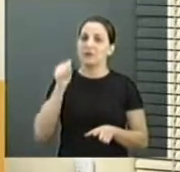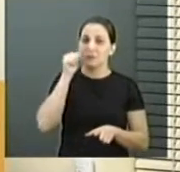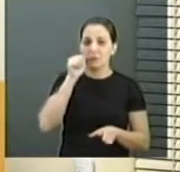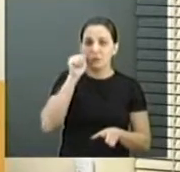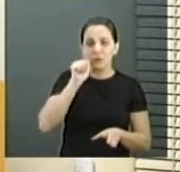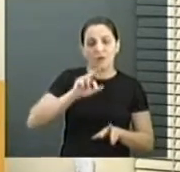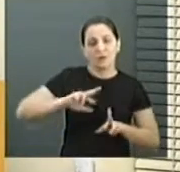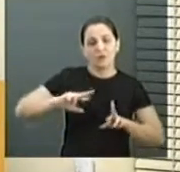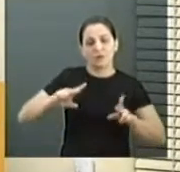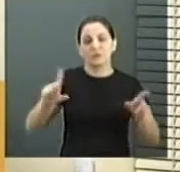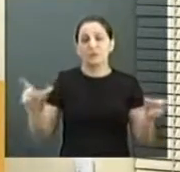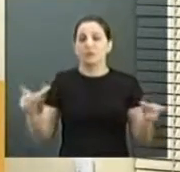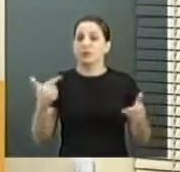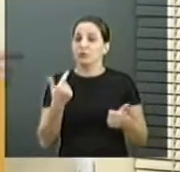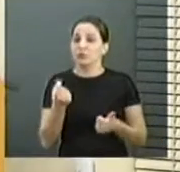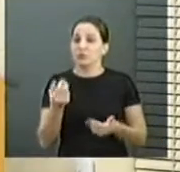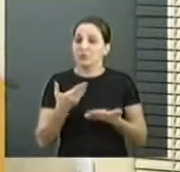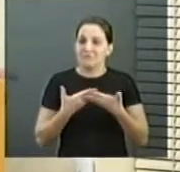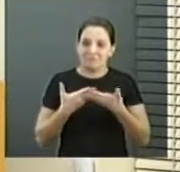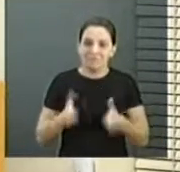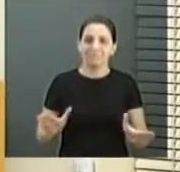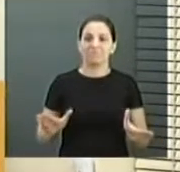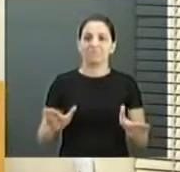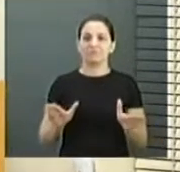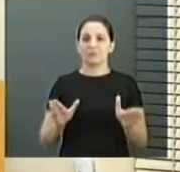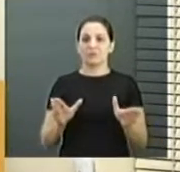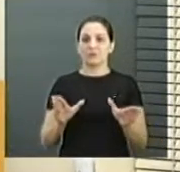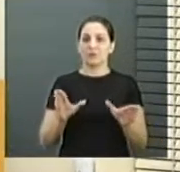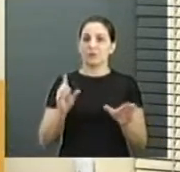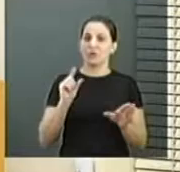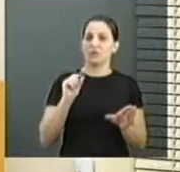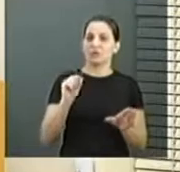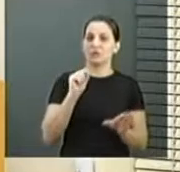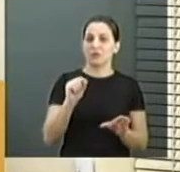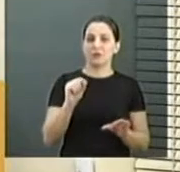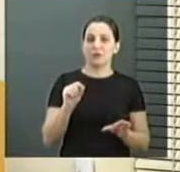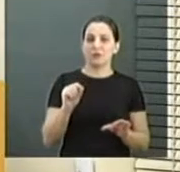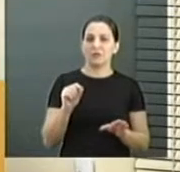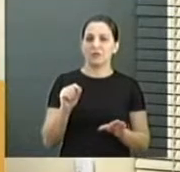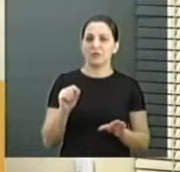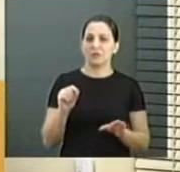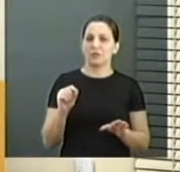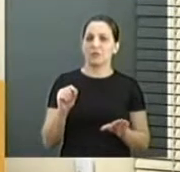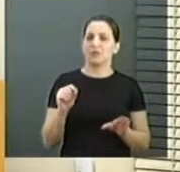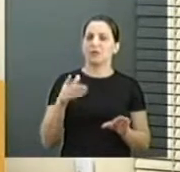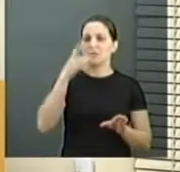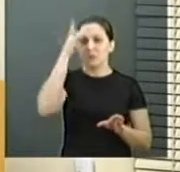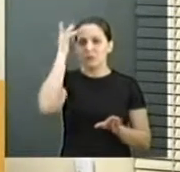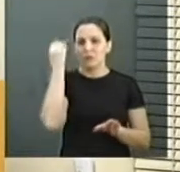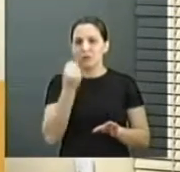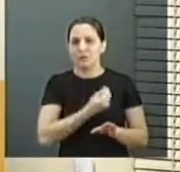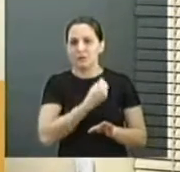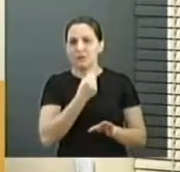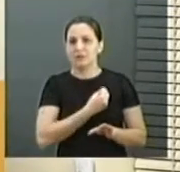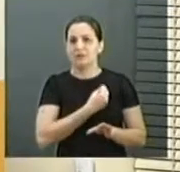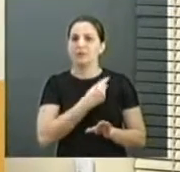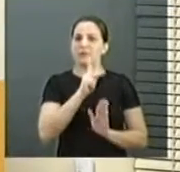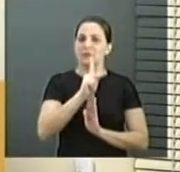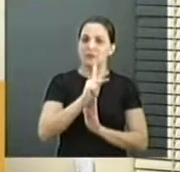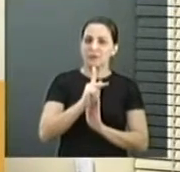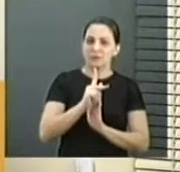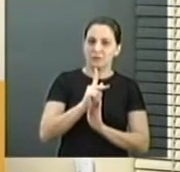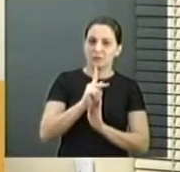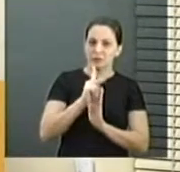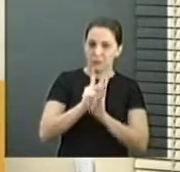diferença muito grande. No que se refere ao prejuízo das participantes do projeto da